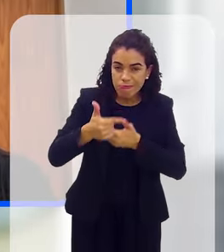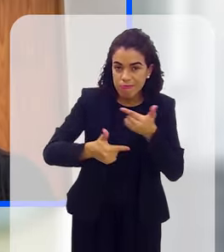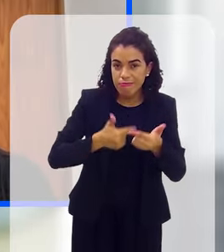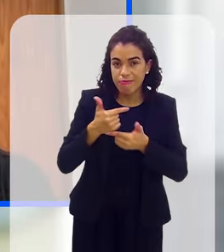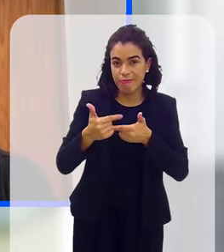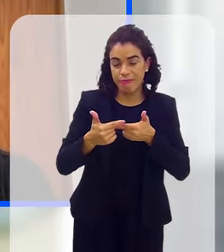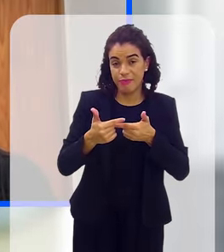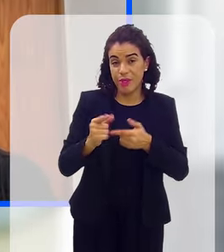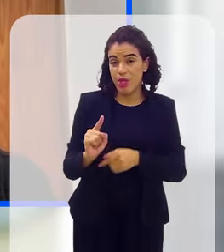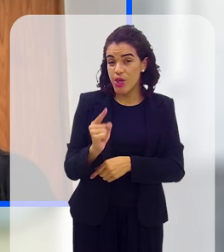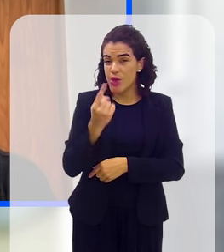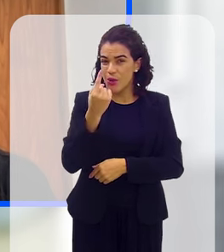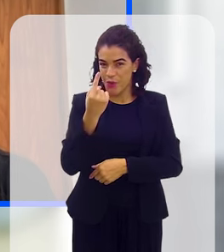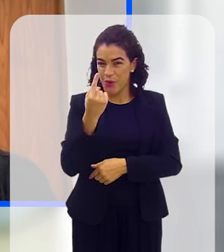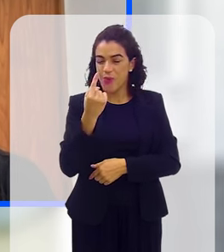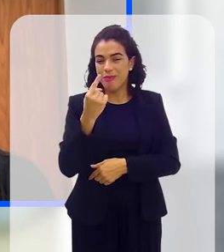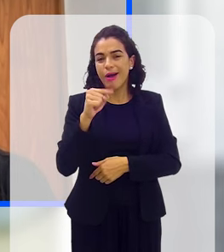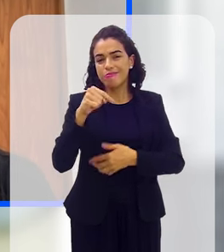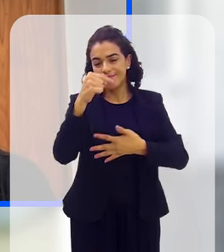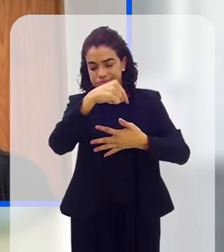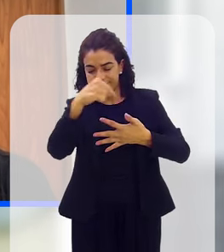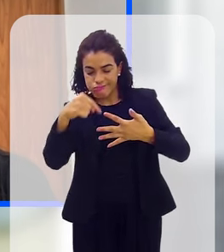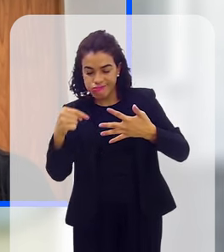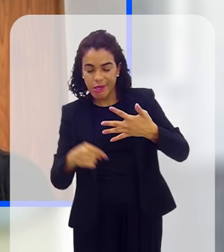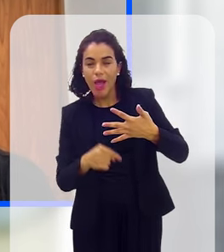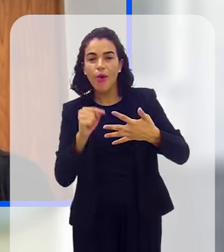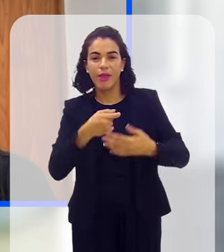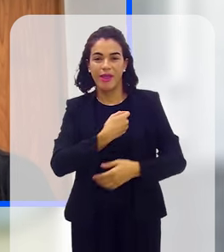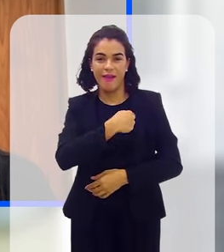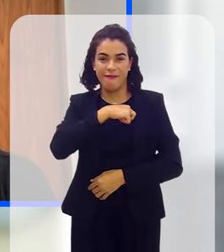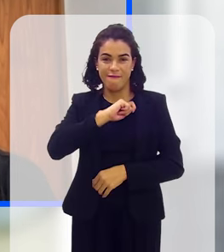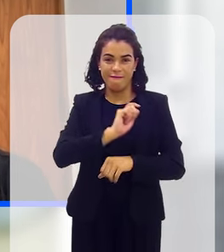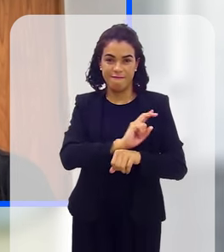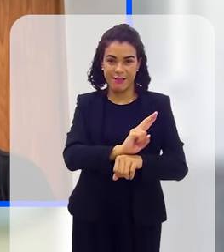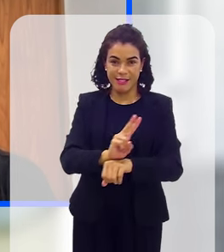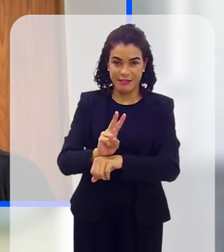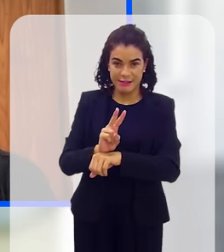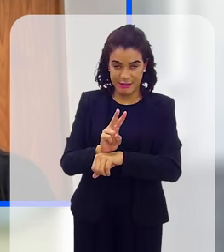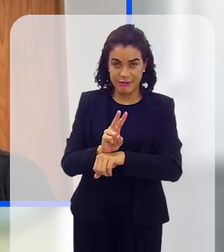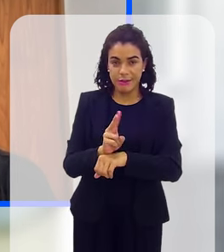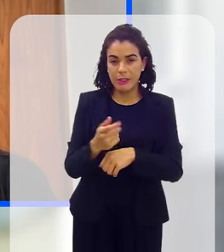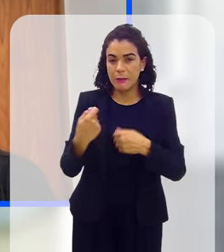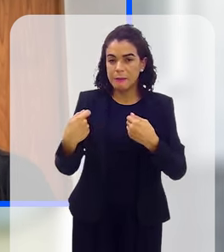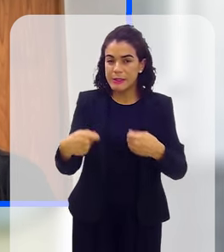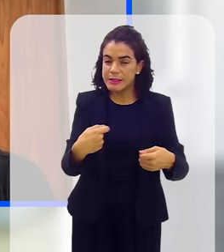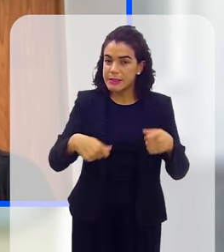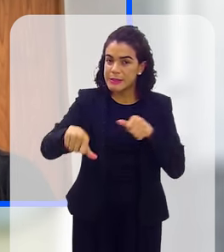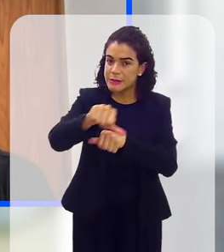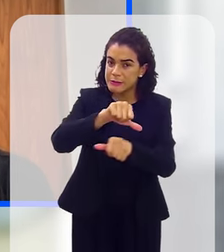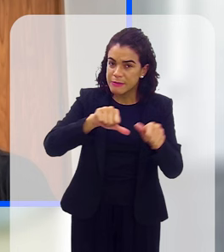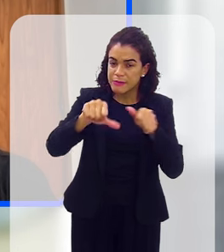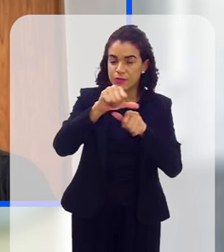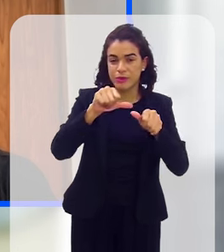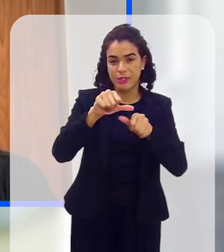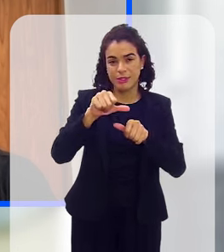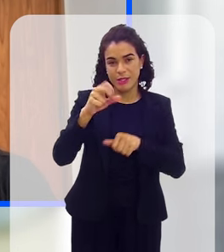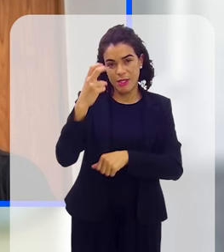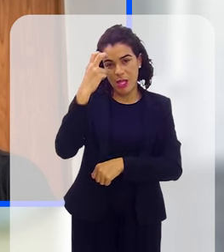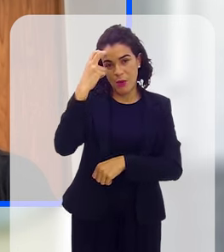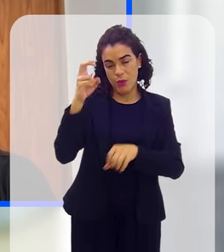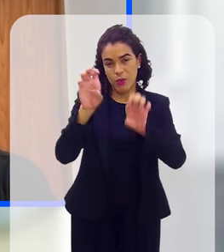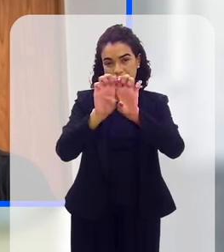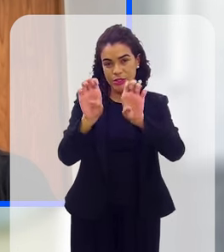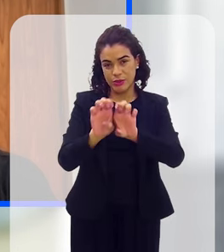E uma dessas questões da governança é a fiscalização, né? Então, tem que haver uma mudança na cultura, na